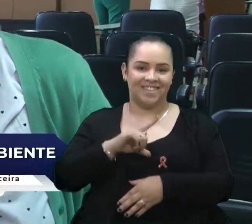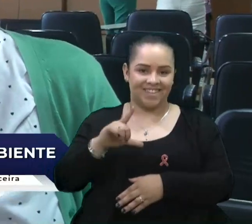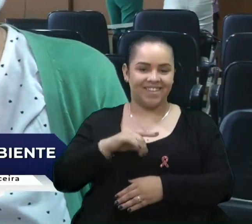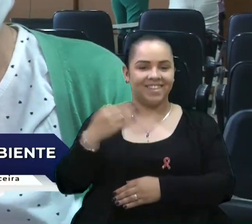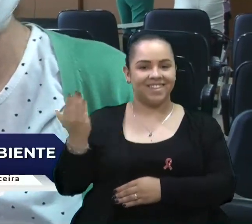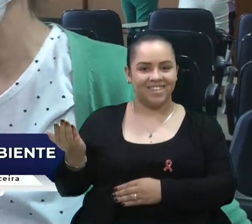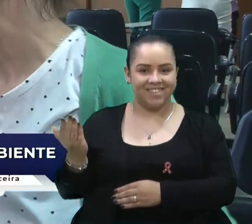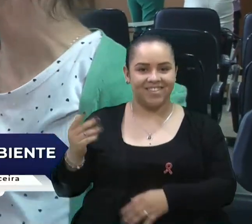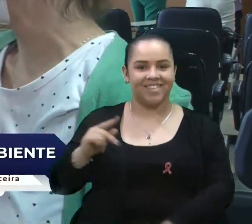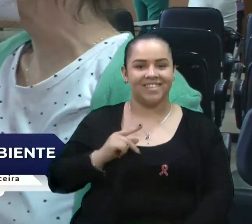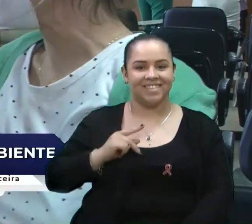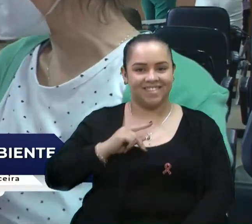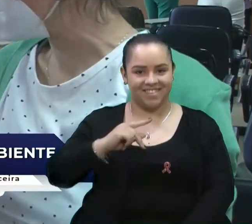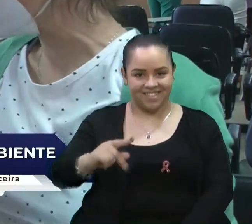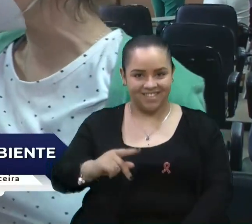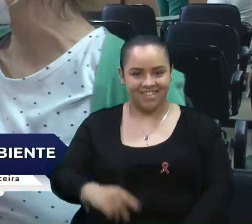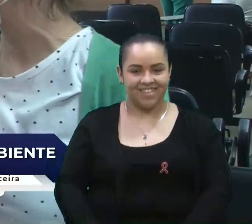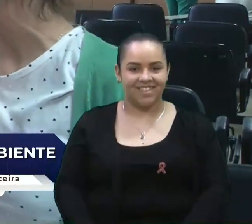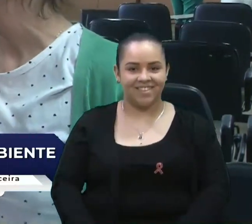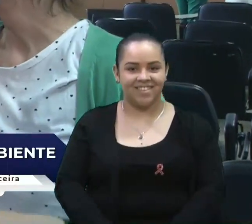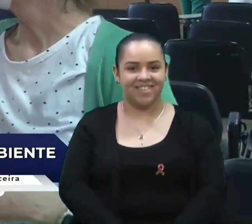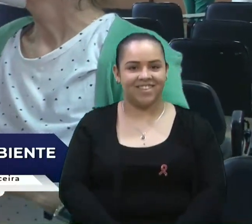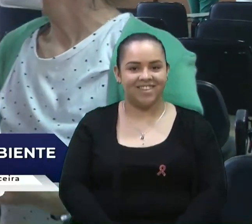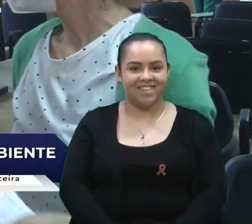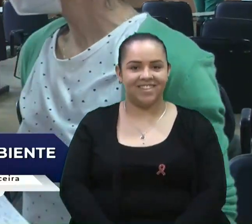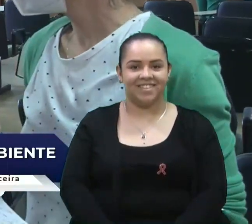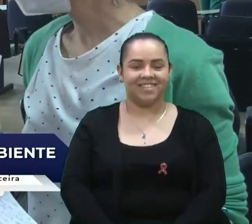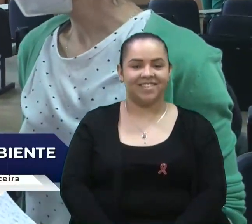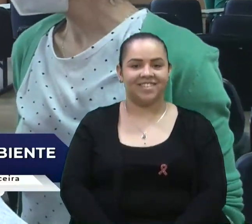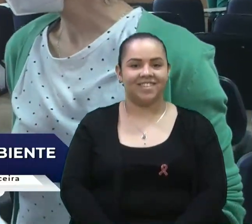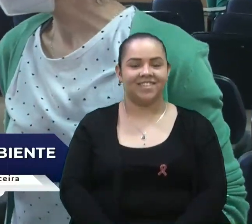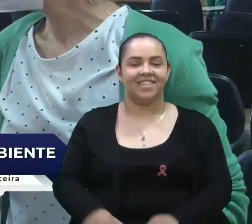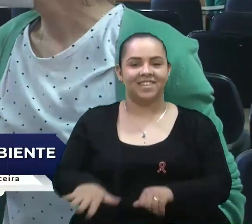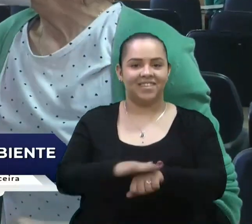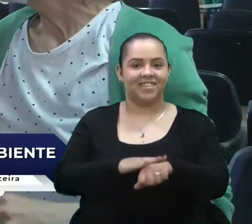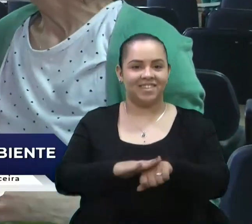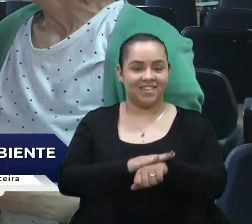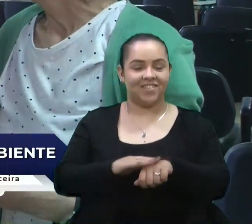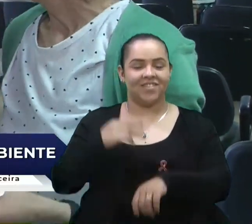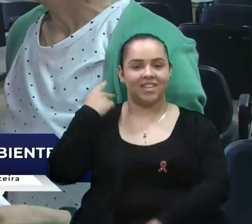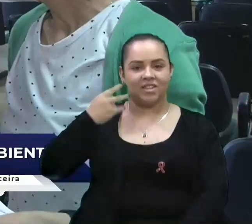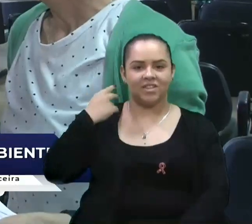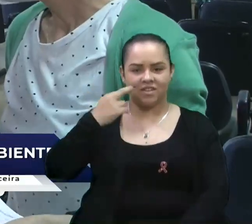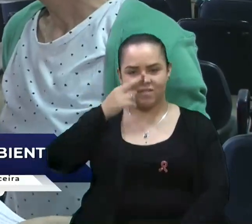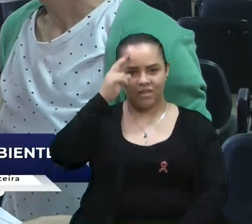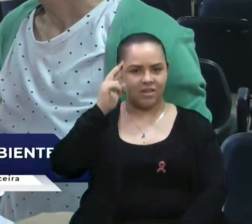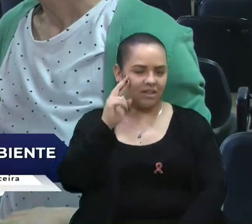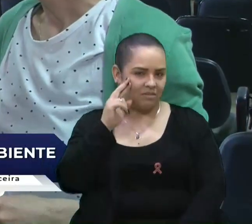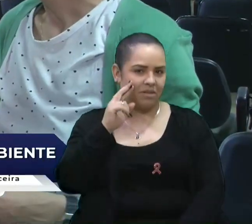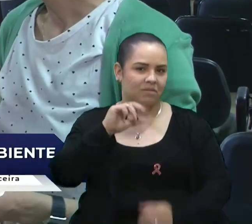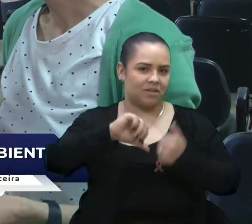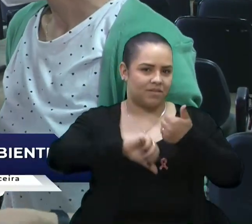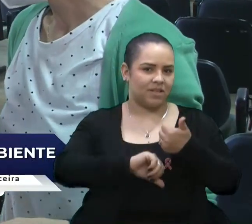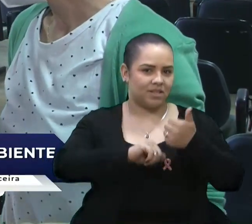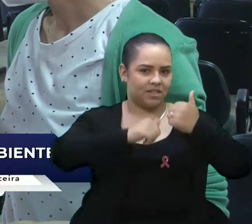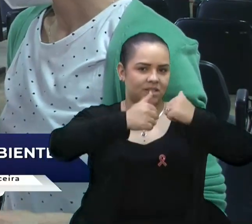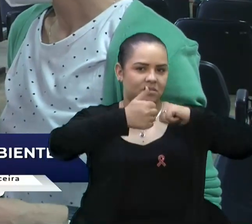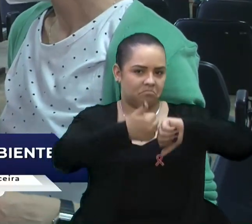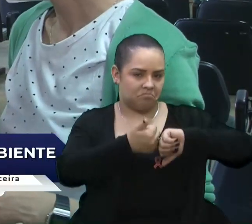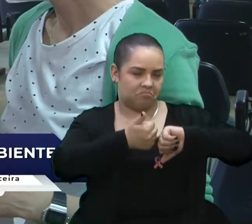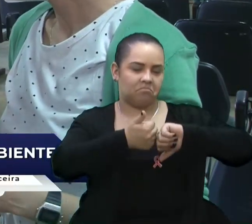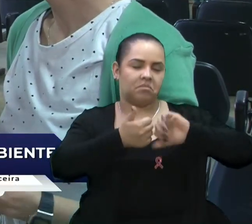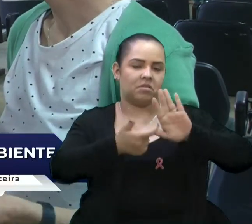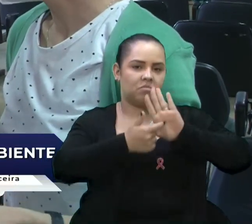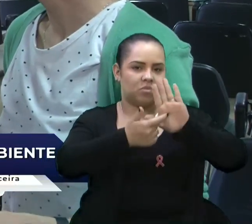presidente aqui, desculpa gente então já vamos conversar vereador Rafael Bueno vamos fazer uma avaliação dessa prestação